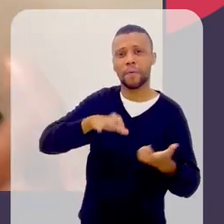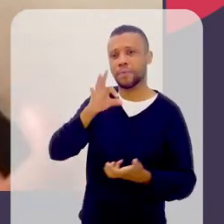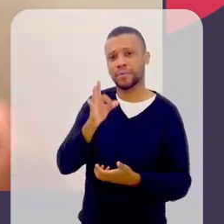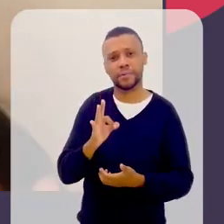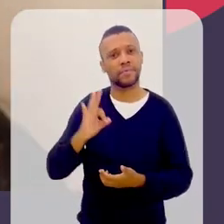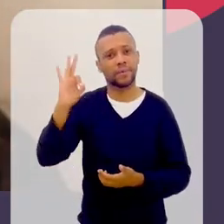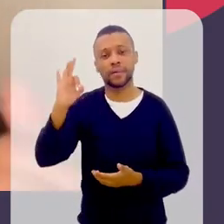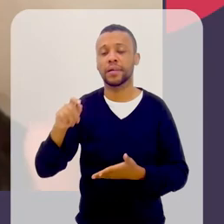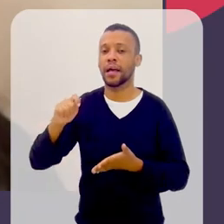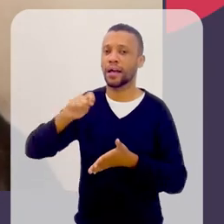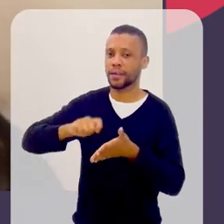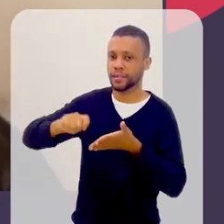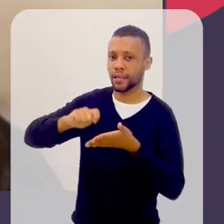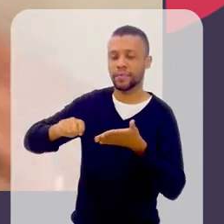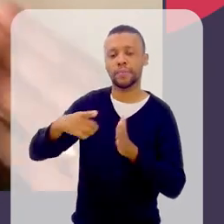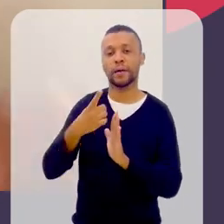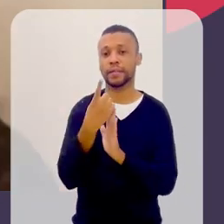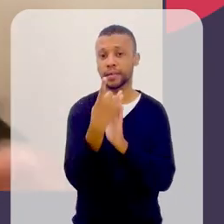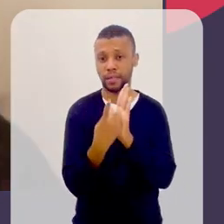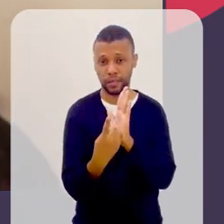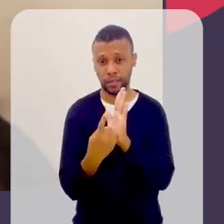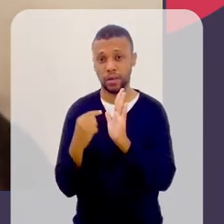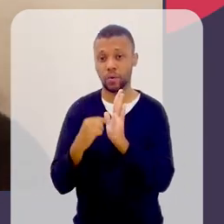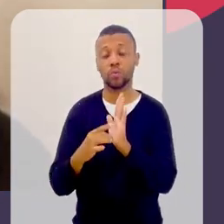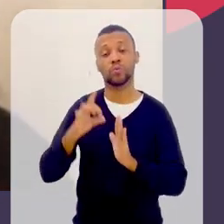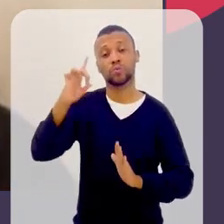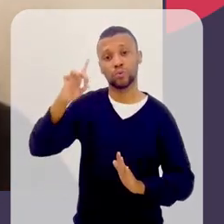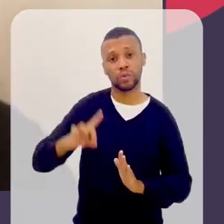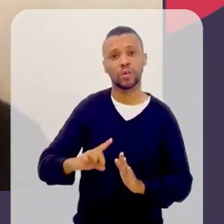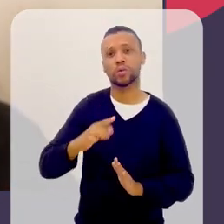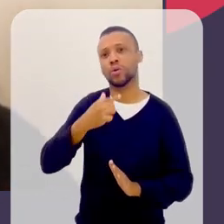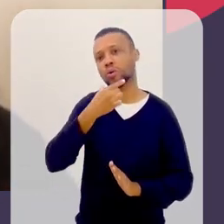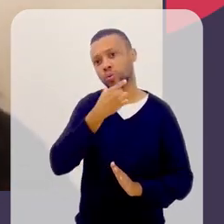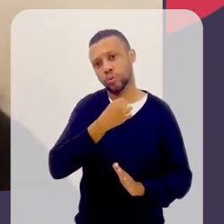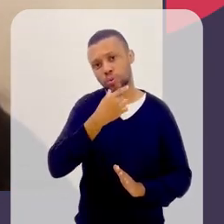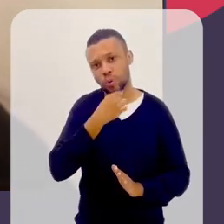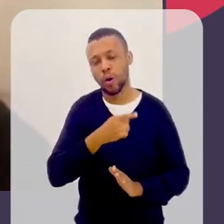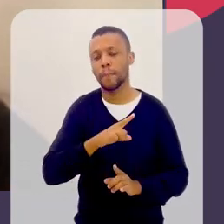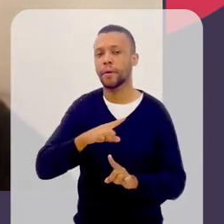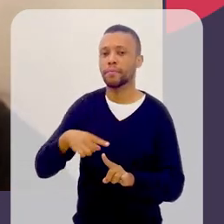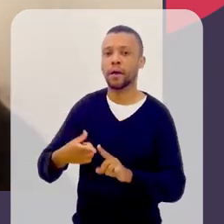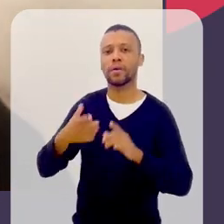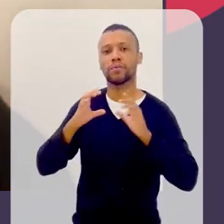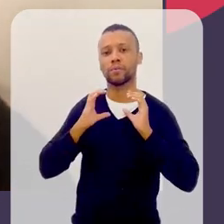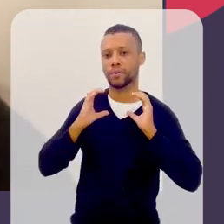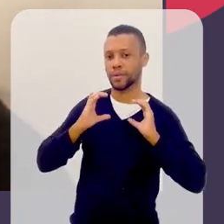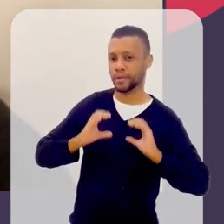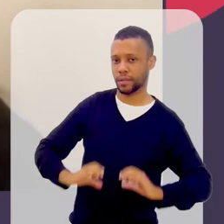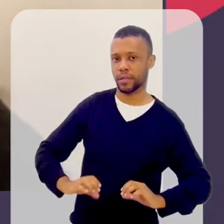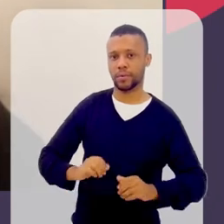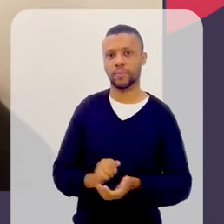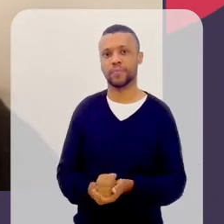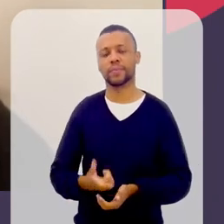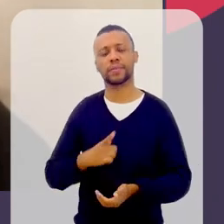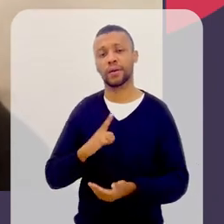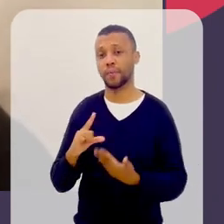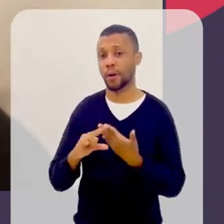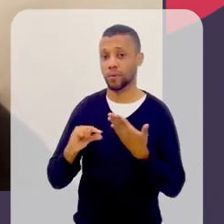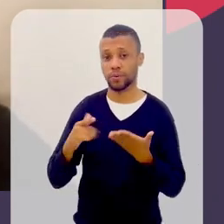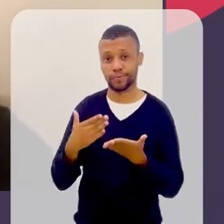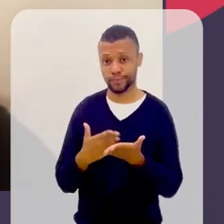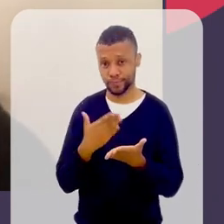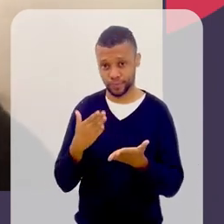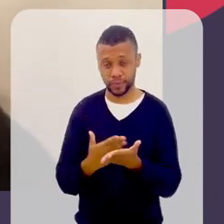escrevem uma declaração chamada... Declaração dos Direitos dos Homens e dos Cidadãos. Aí, tem uma filósofa francesa